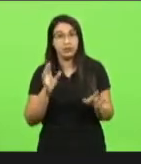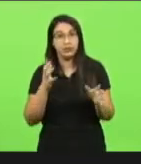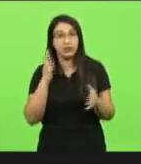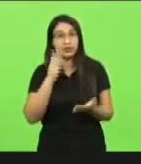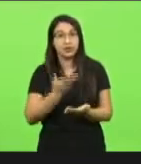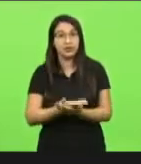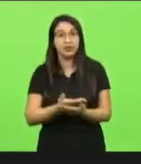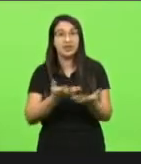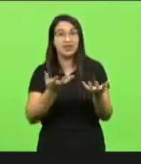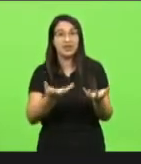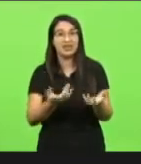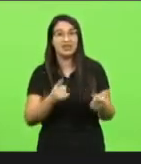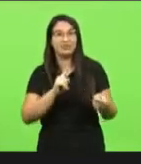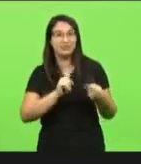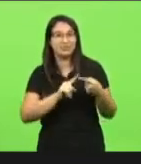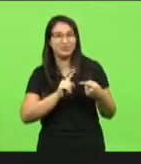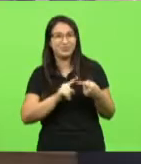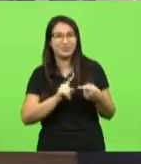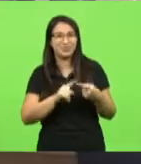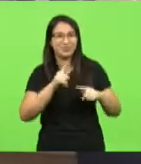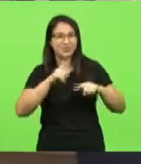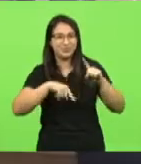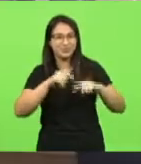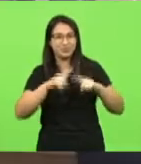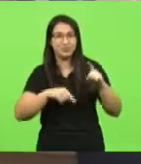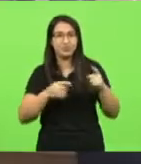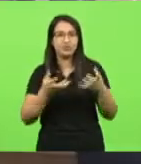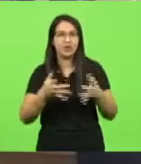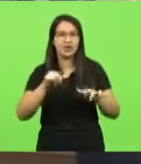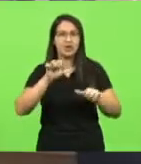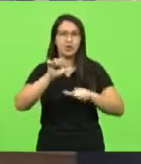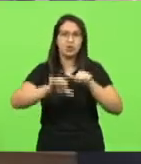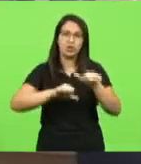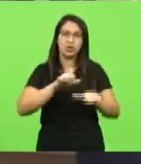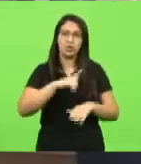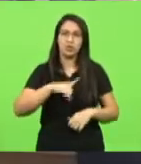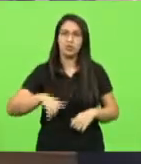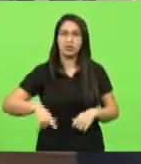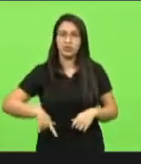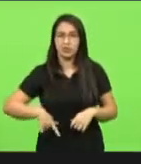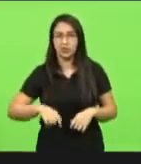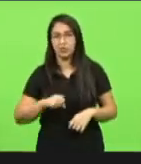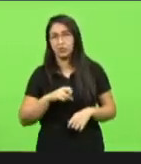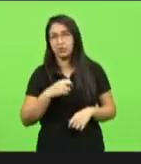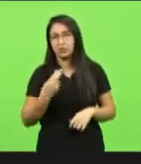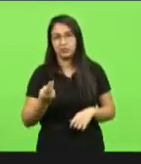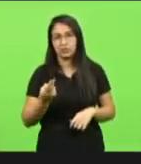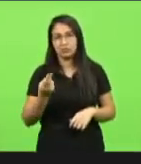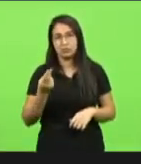estejam aguardando aí talvez uma troca de governador novamente para que isso aconteça.